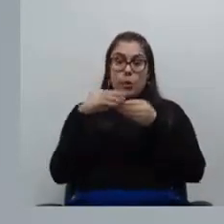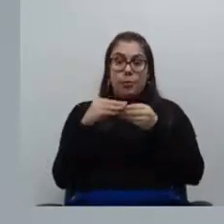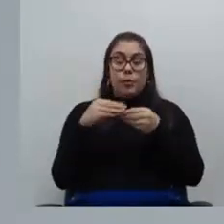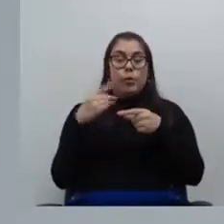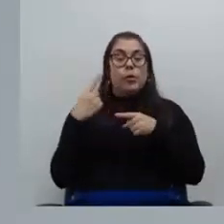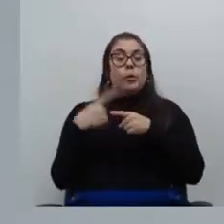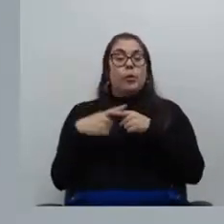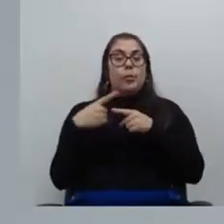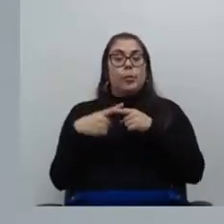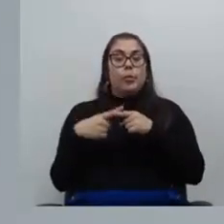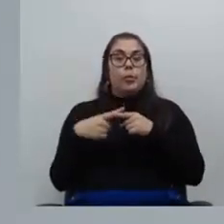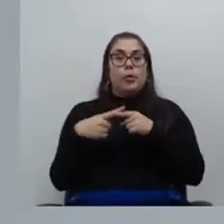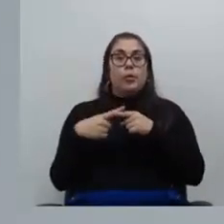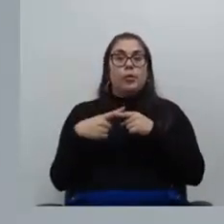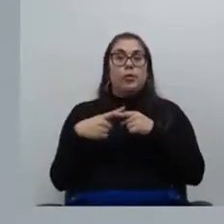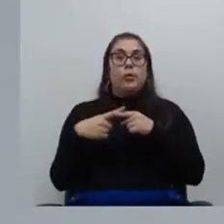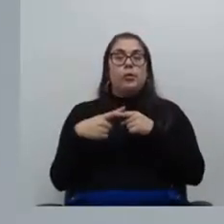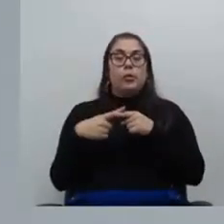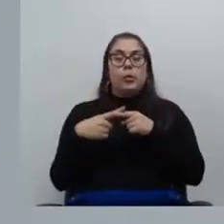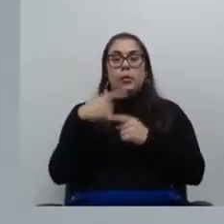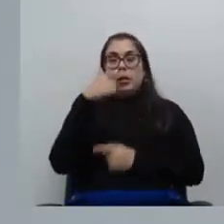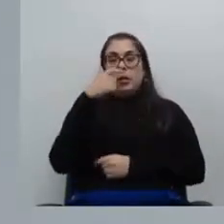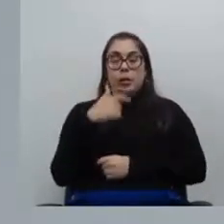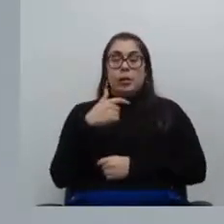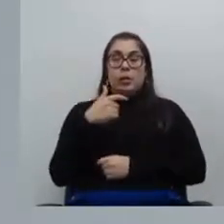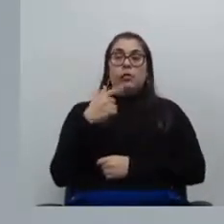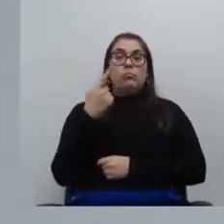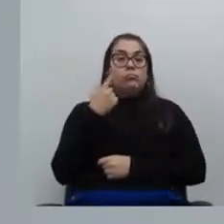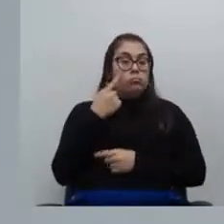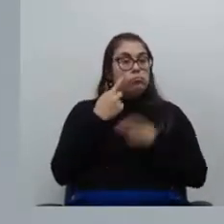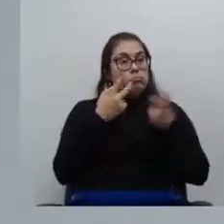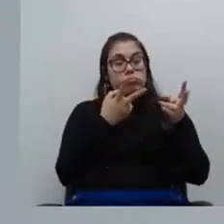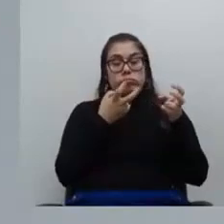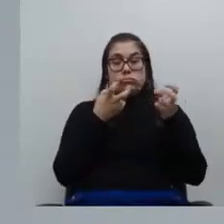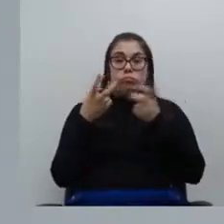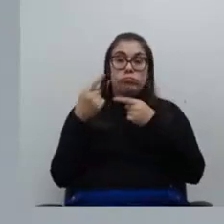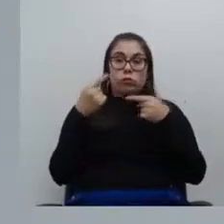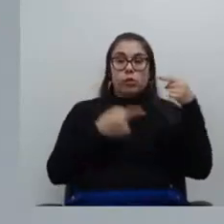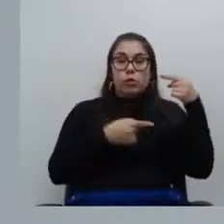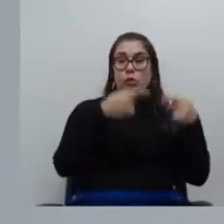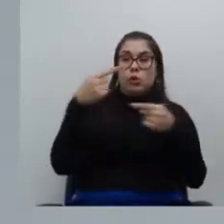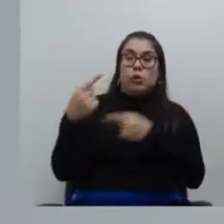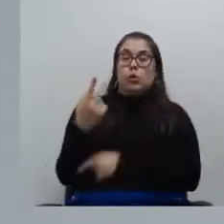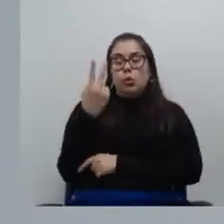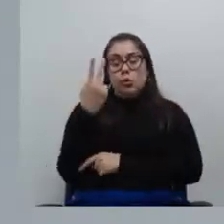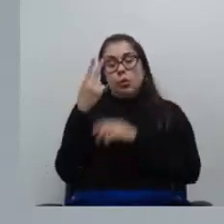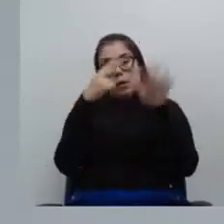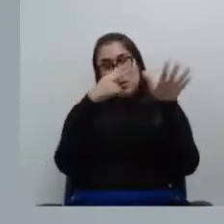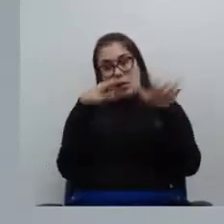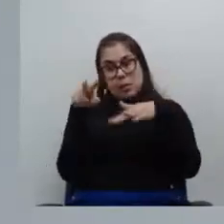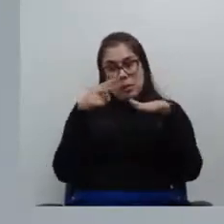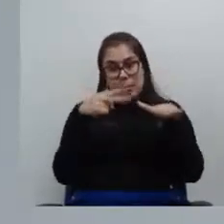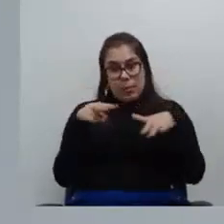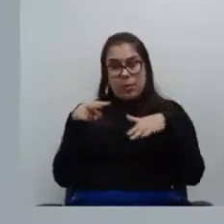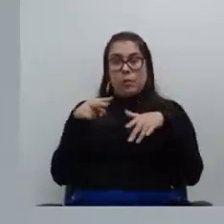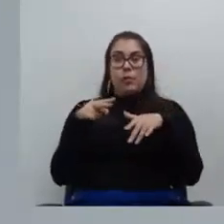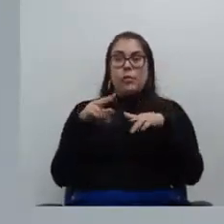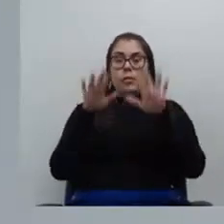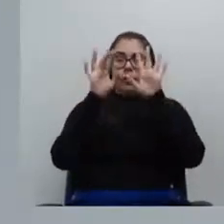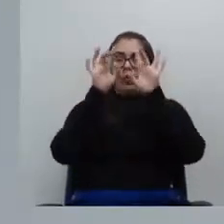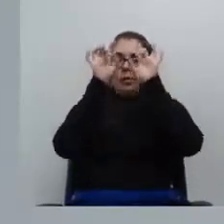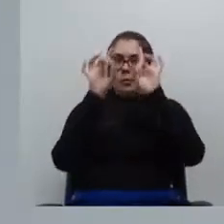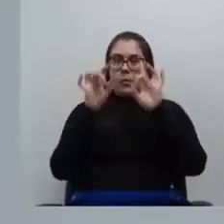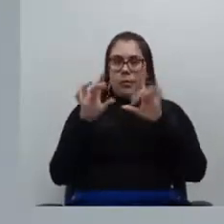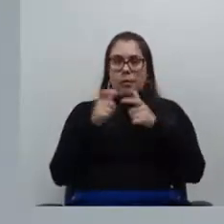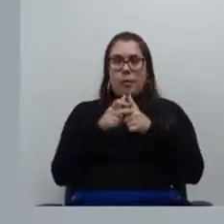justamente aqui para dizer que eu estou me apropriando das discussões que foram feitas nas duas últimas semanas, em especial da expansão e do